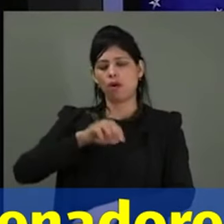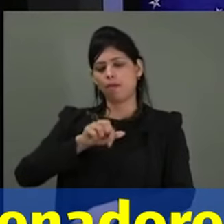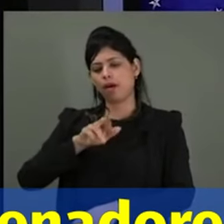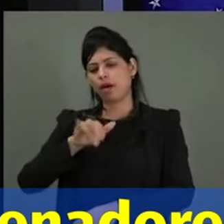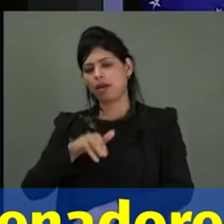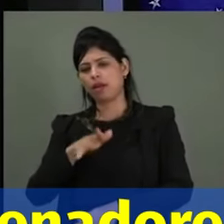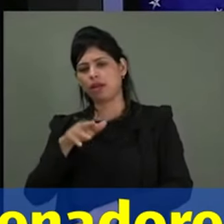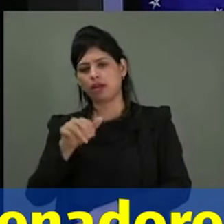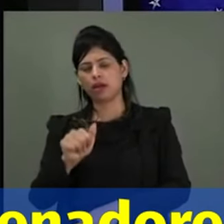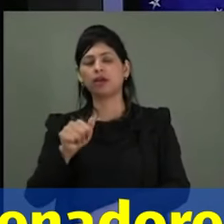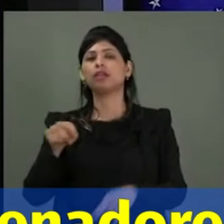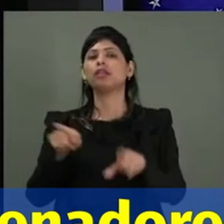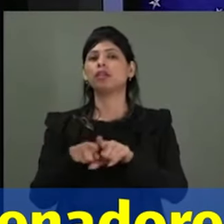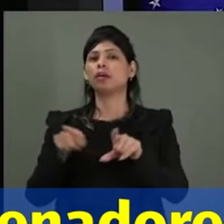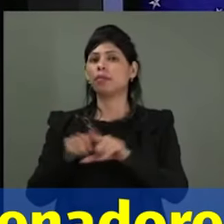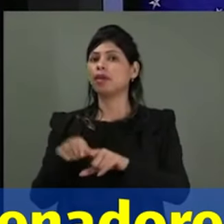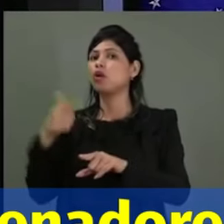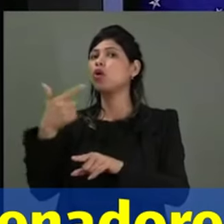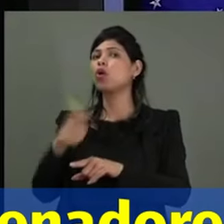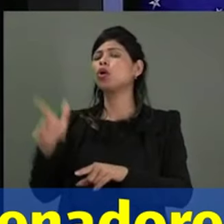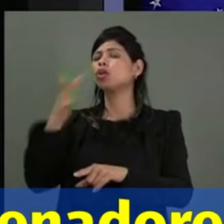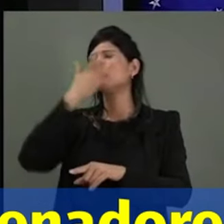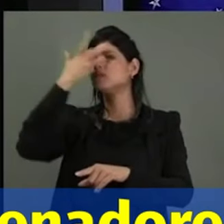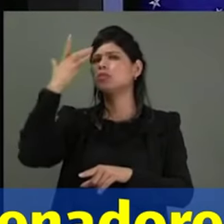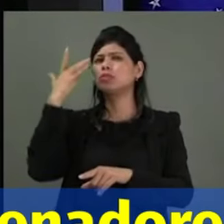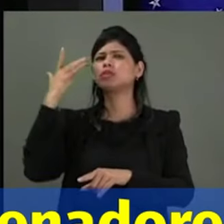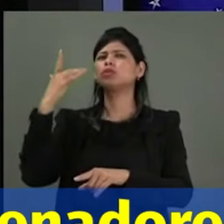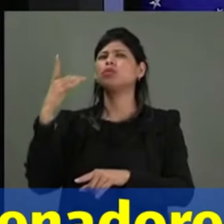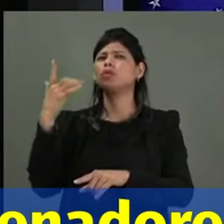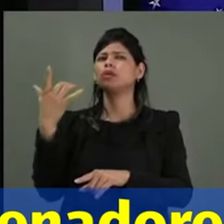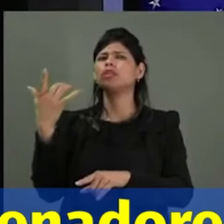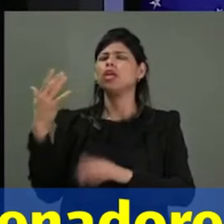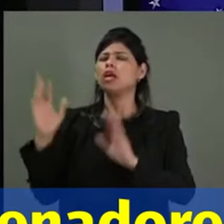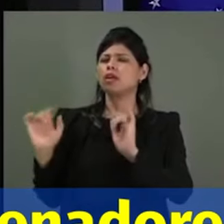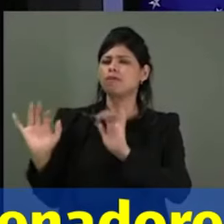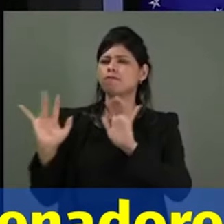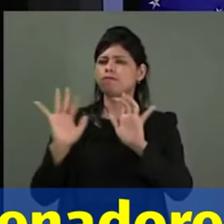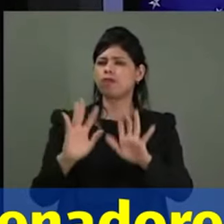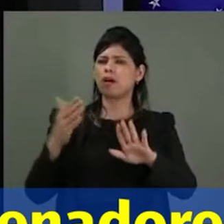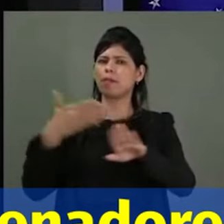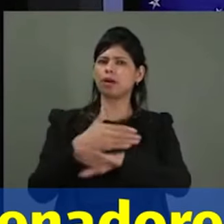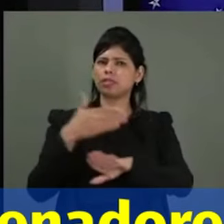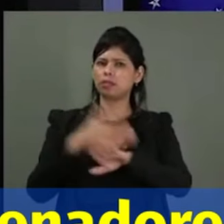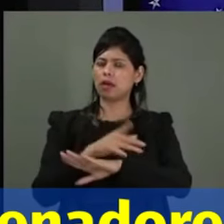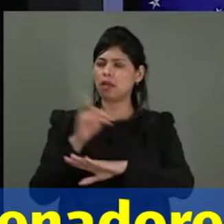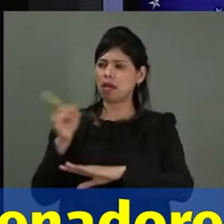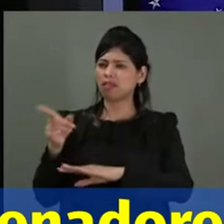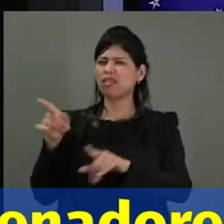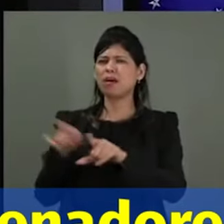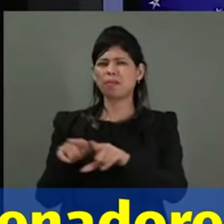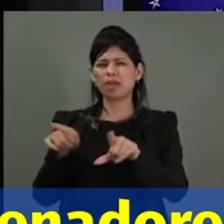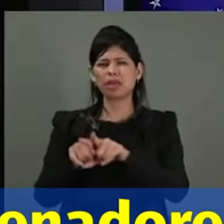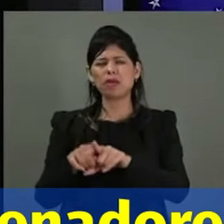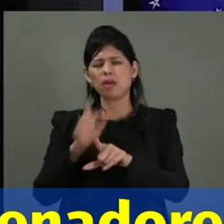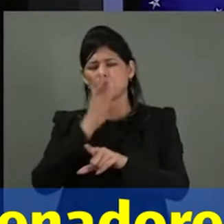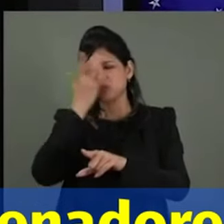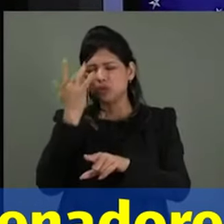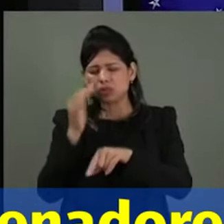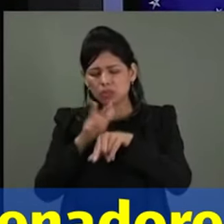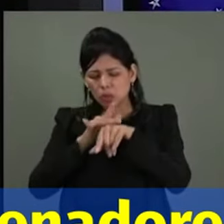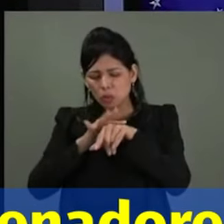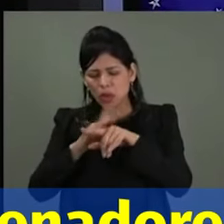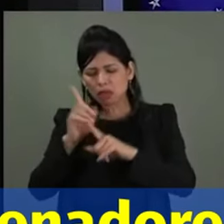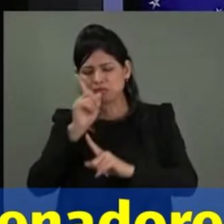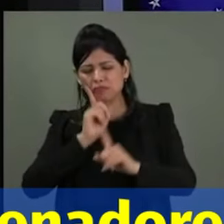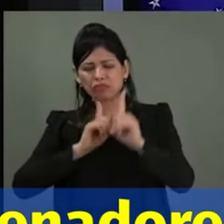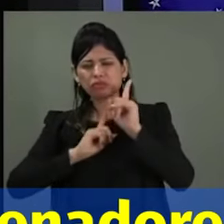Jorginho, que estão em depressão profunda, porque o senador Magno Malta, sem denúncia,